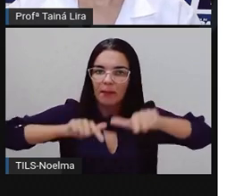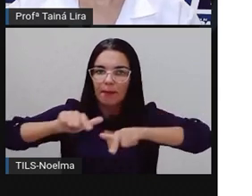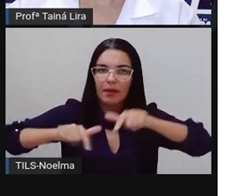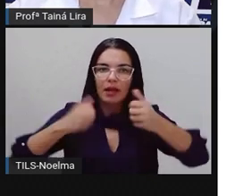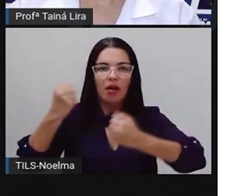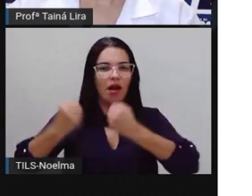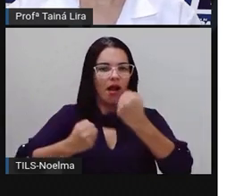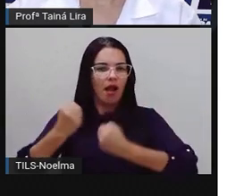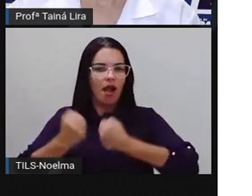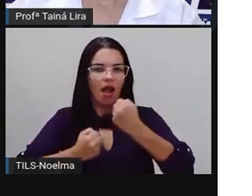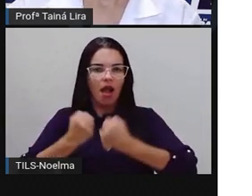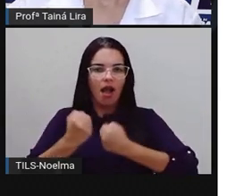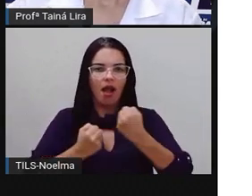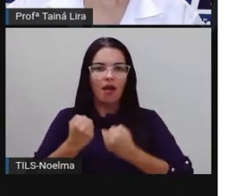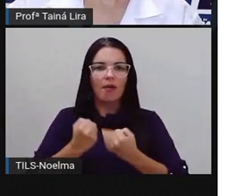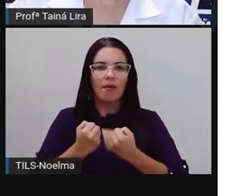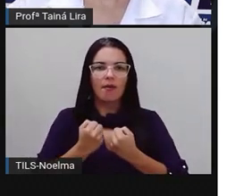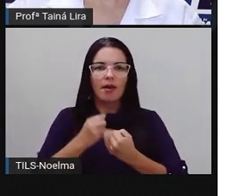Carro.